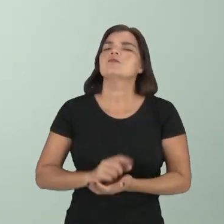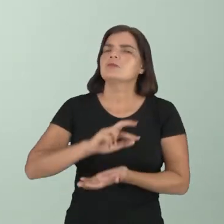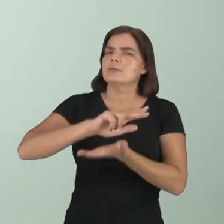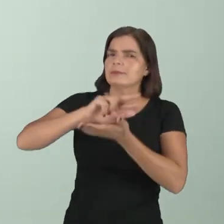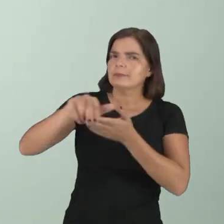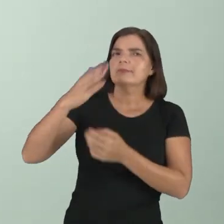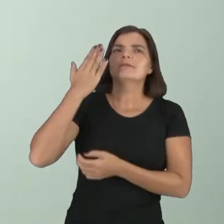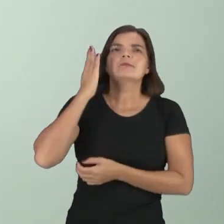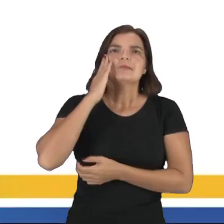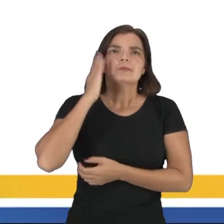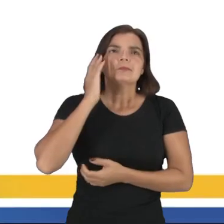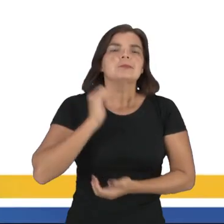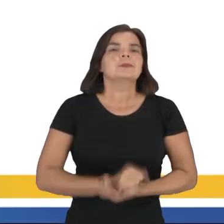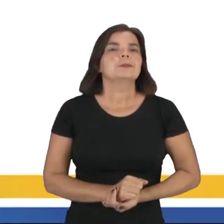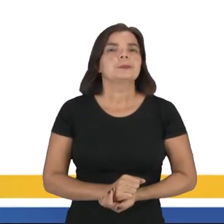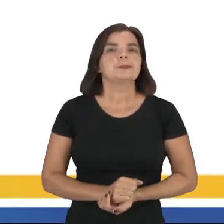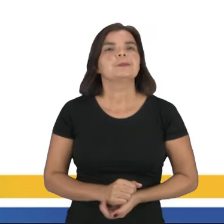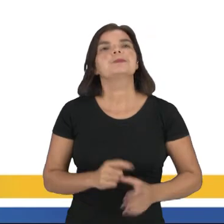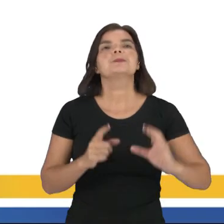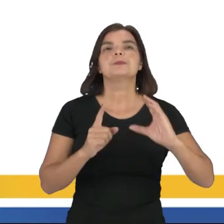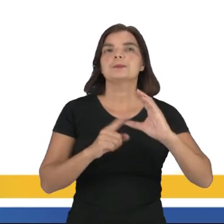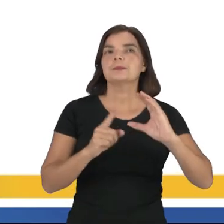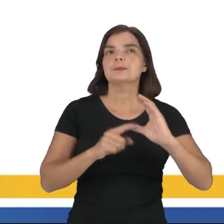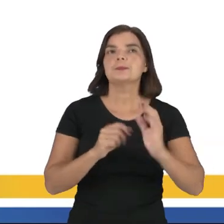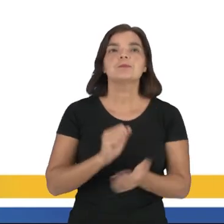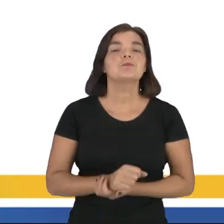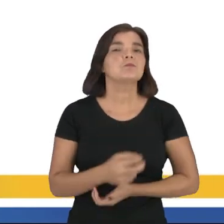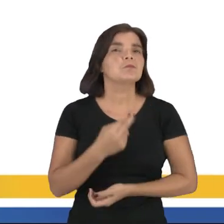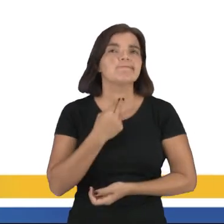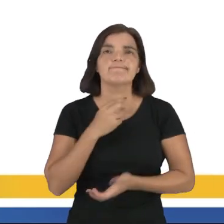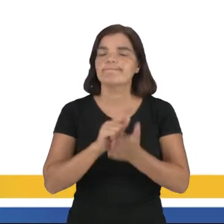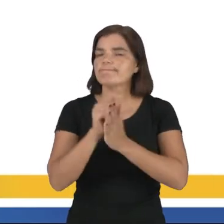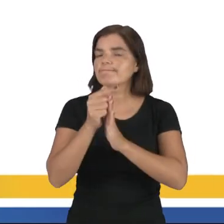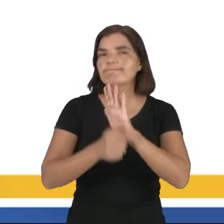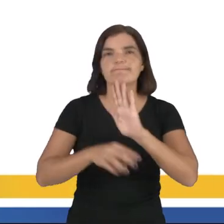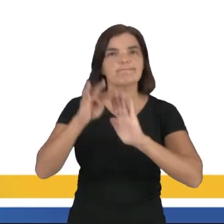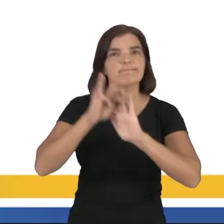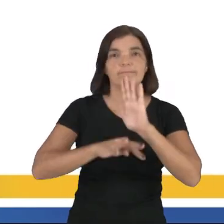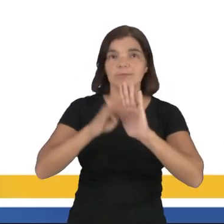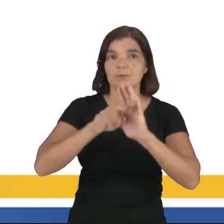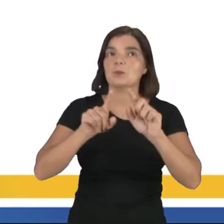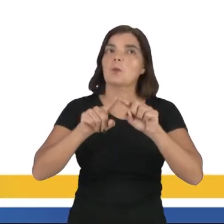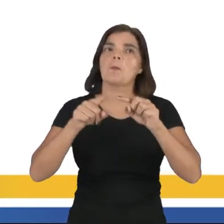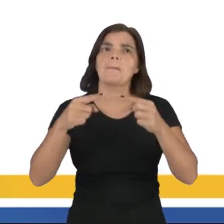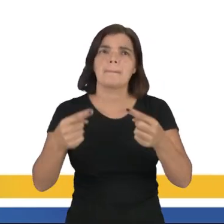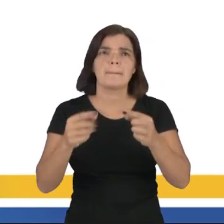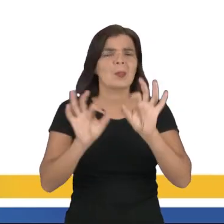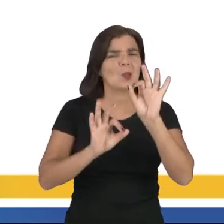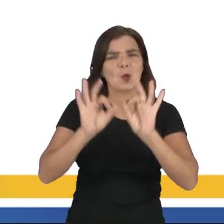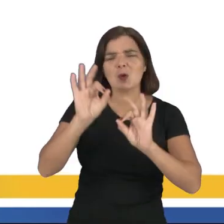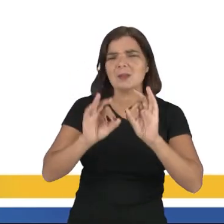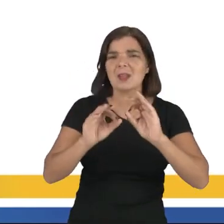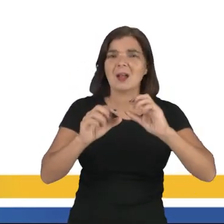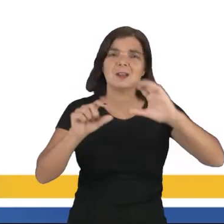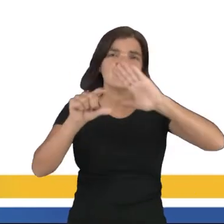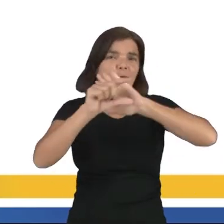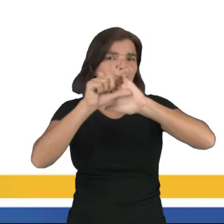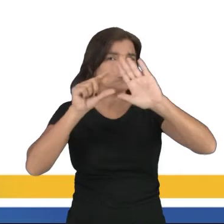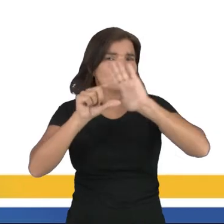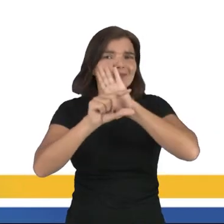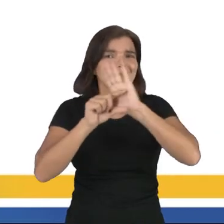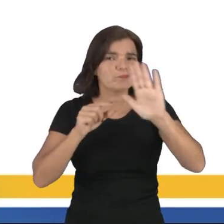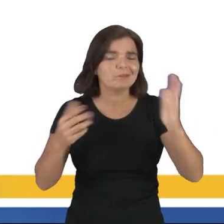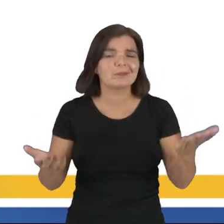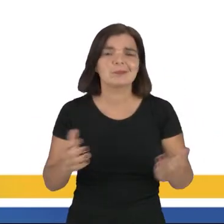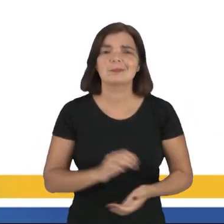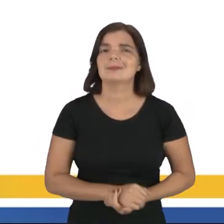uma interpretação. Vamos para a letra C. Não se pode considerar um gênero textual, pois não é organizado